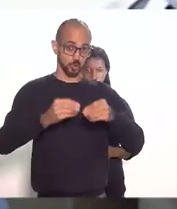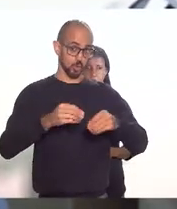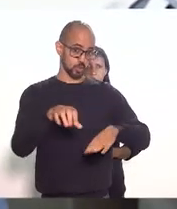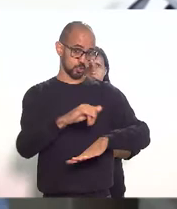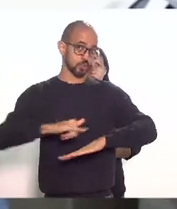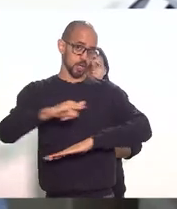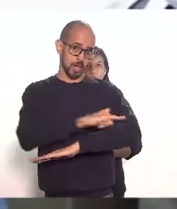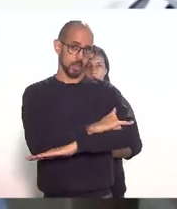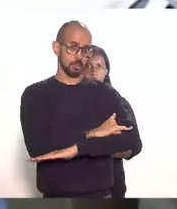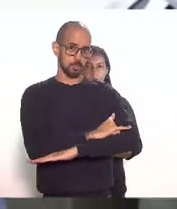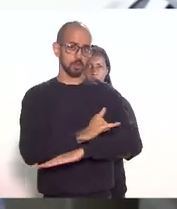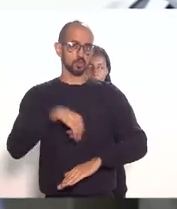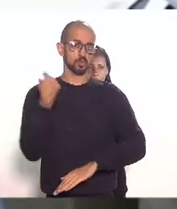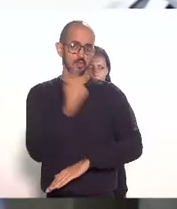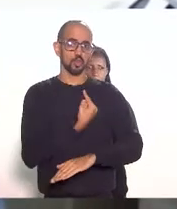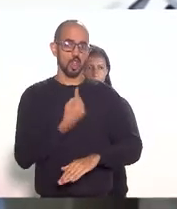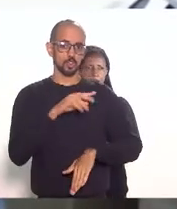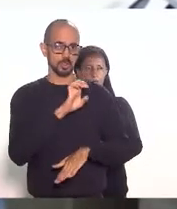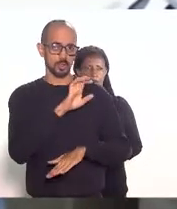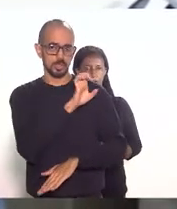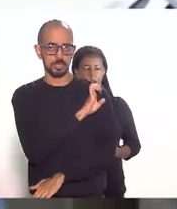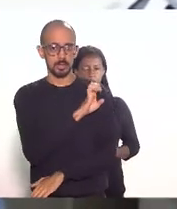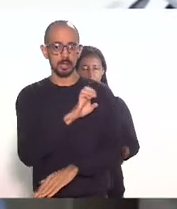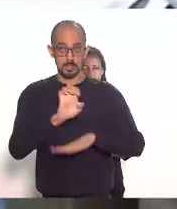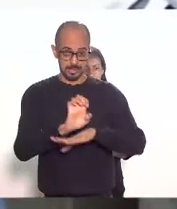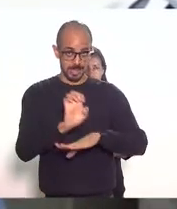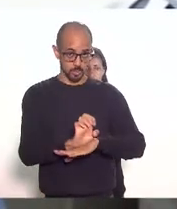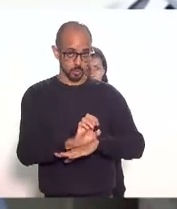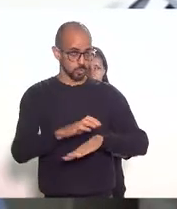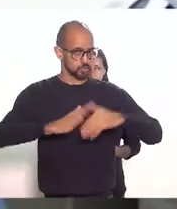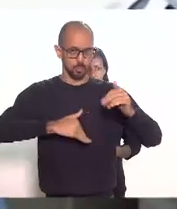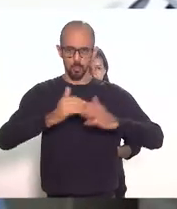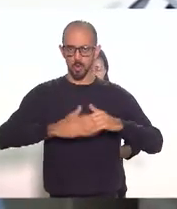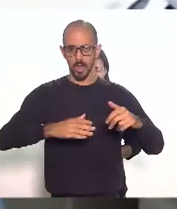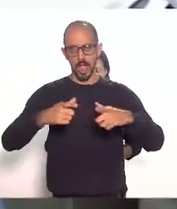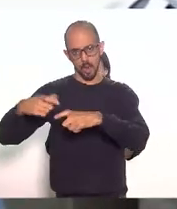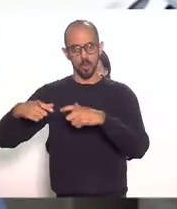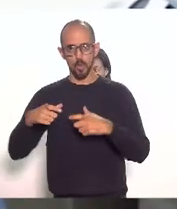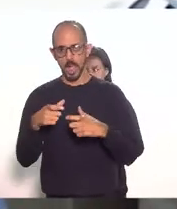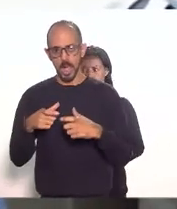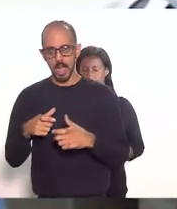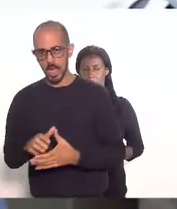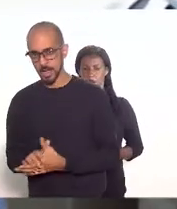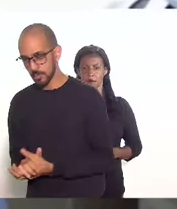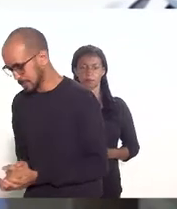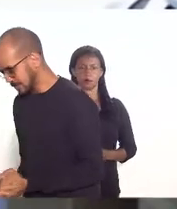aeroportos do nosso estado independente de onde ele esteja situado